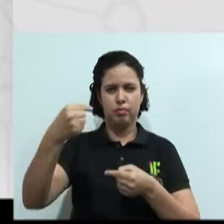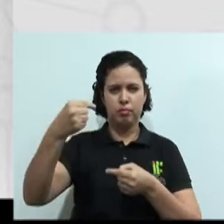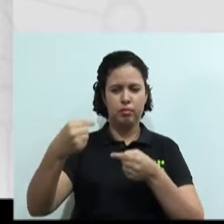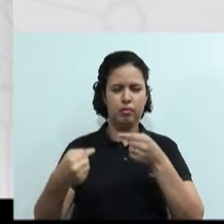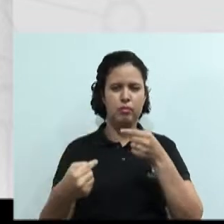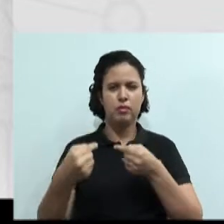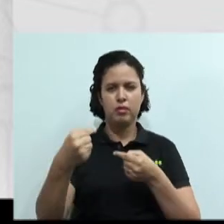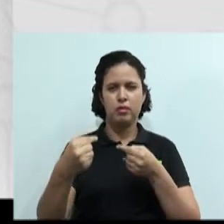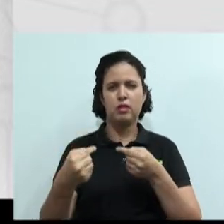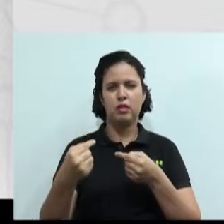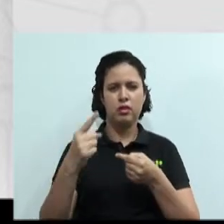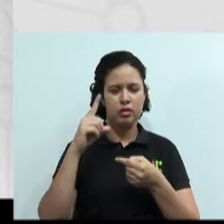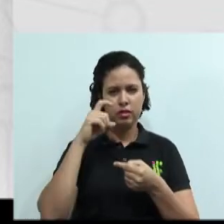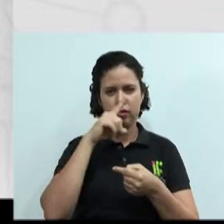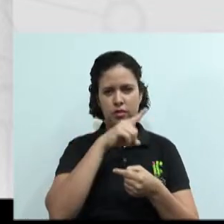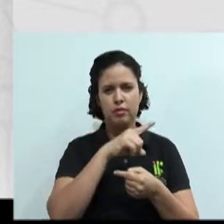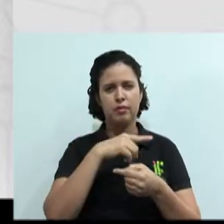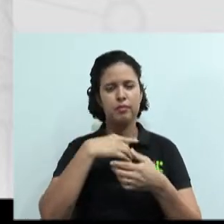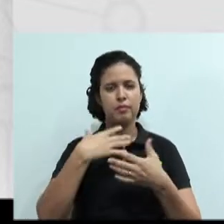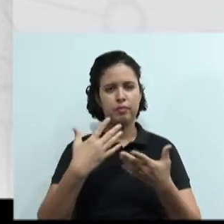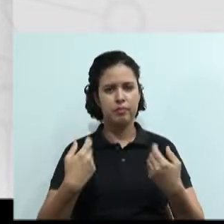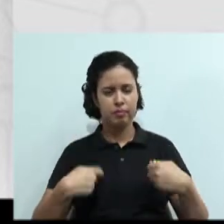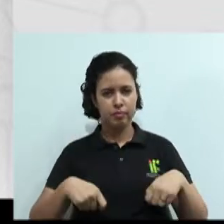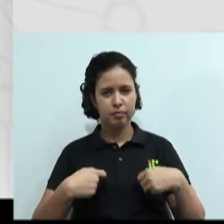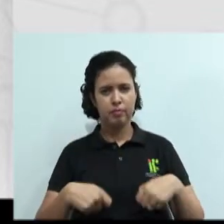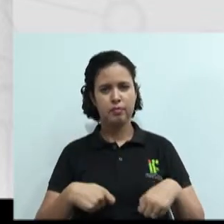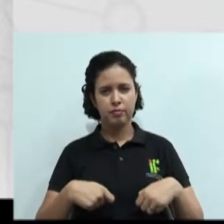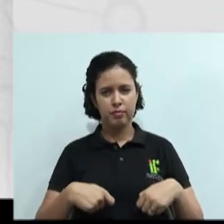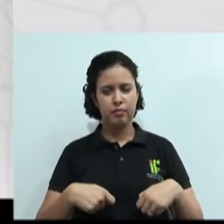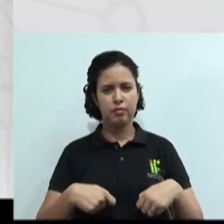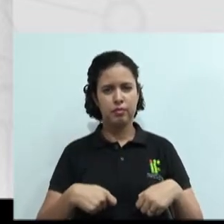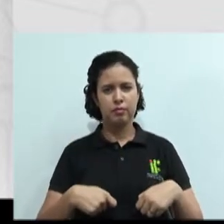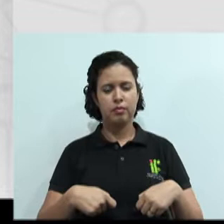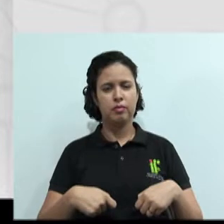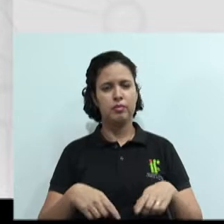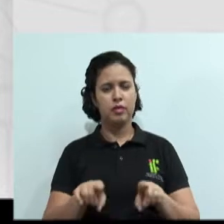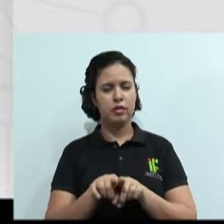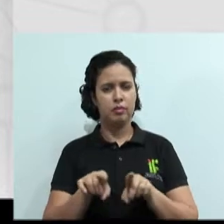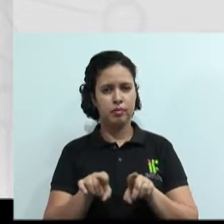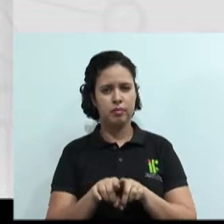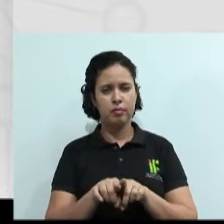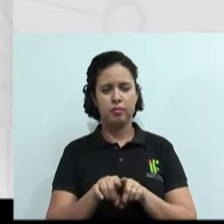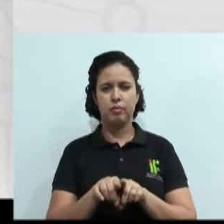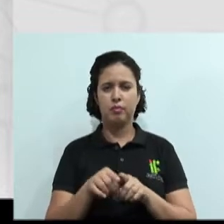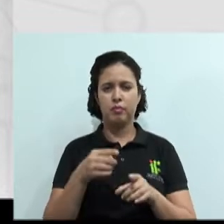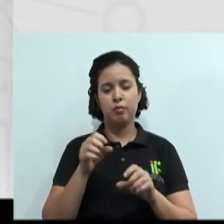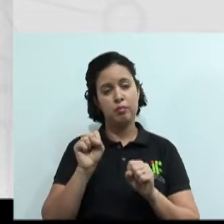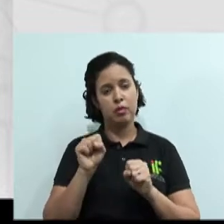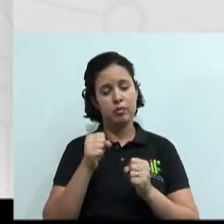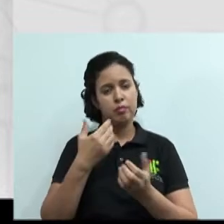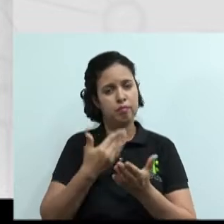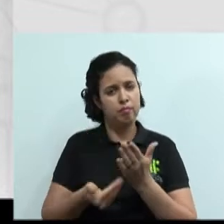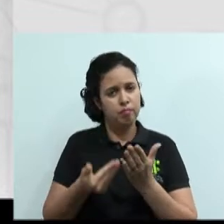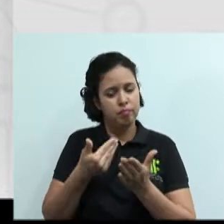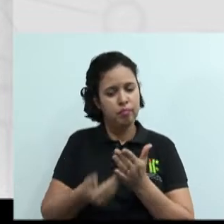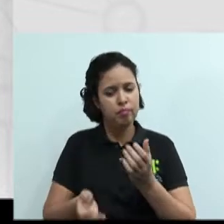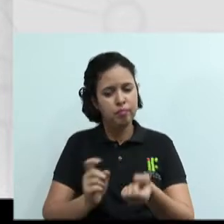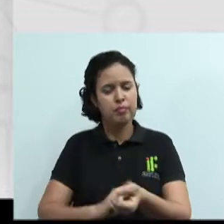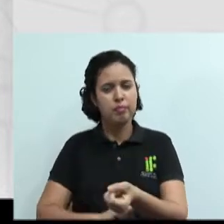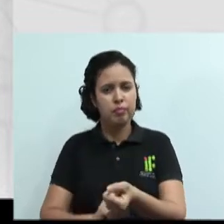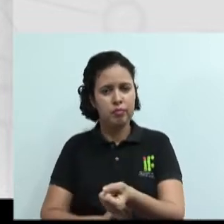desgaste, desgaste físico e emocional. E uma ou outra pode começar a perder o equilíbrio nessa negociação.